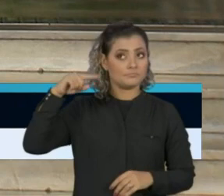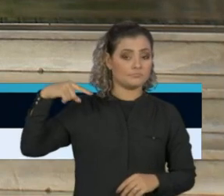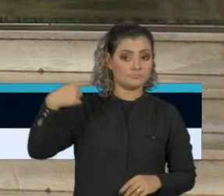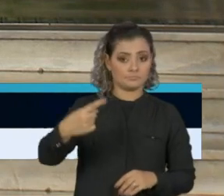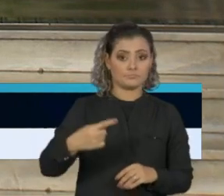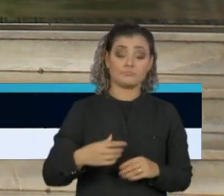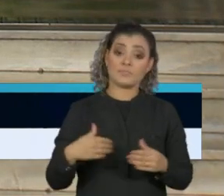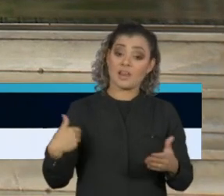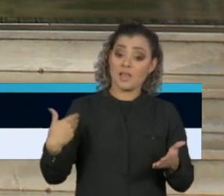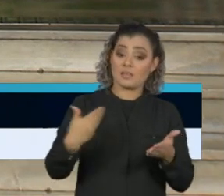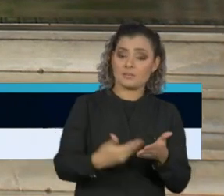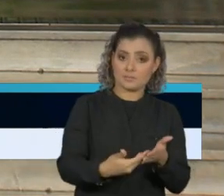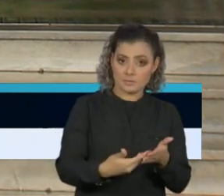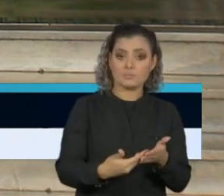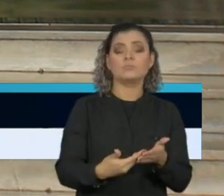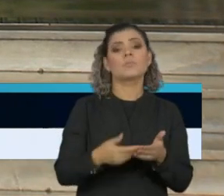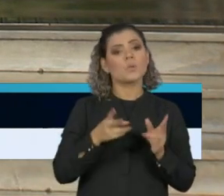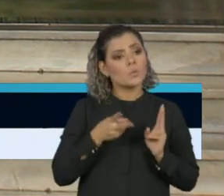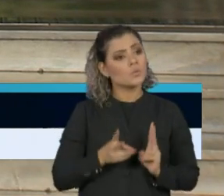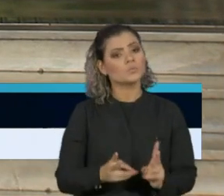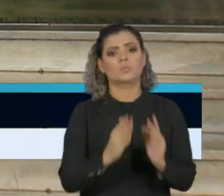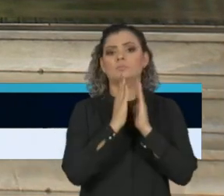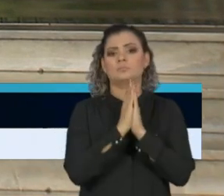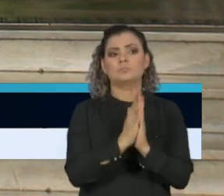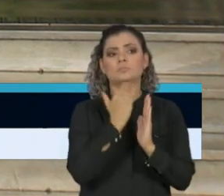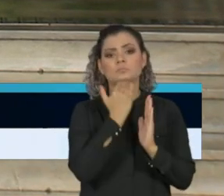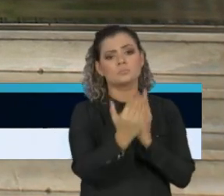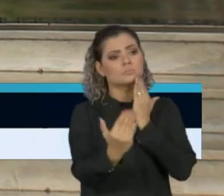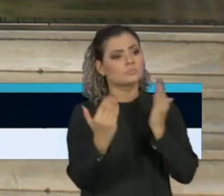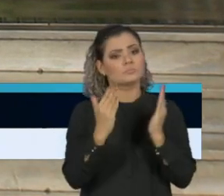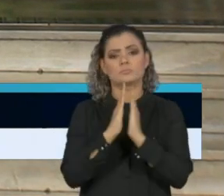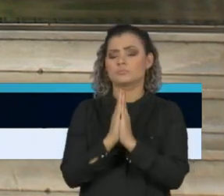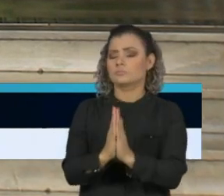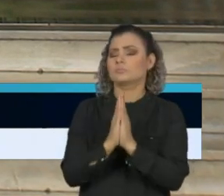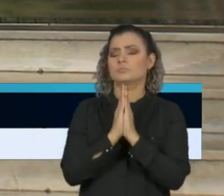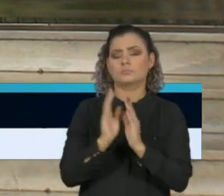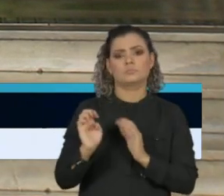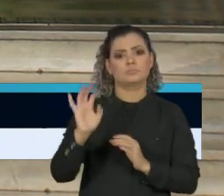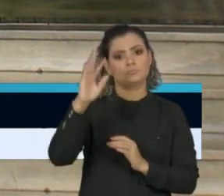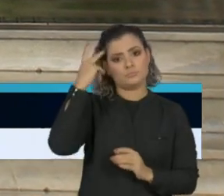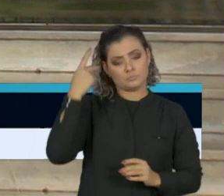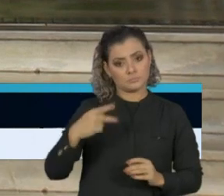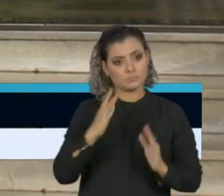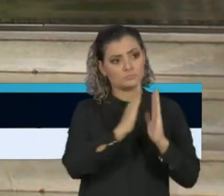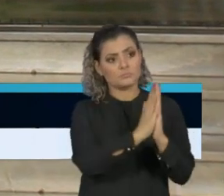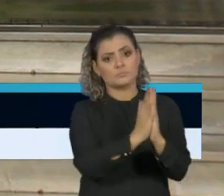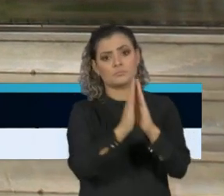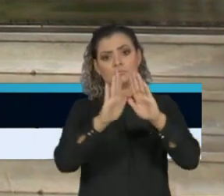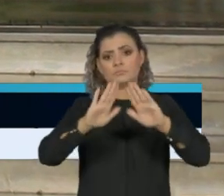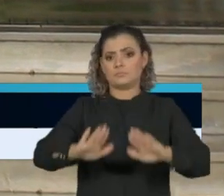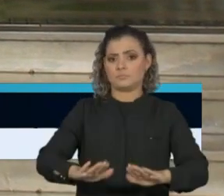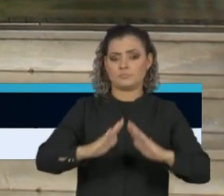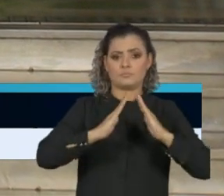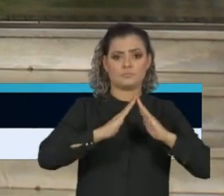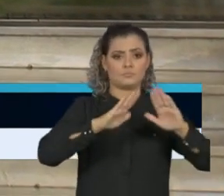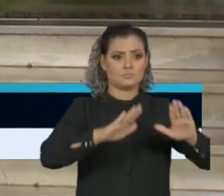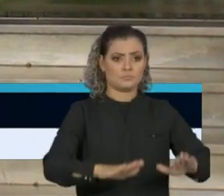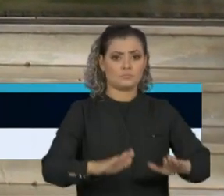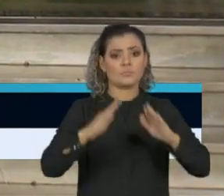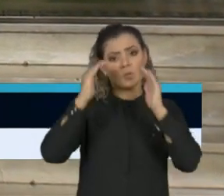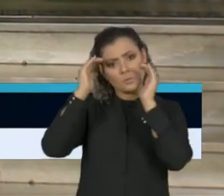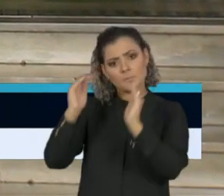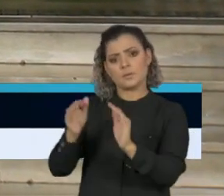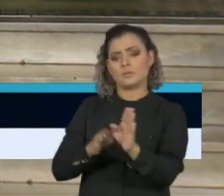até lá, continuar insistindo e pedindo e apelando para a população do Estado de São Paulo para ficar em casa e obedecer a